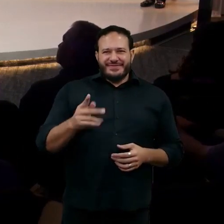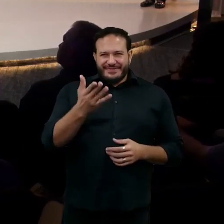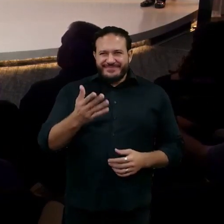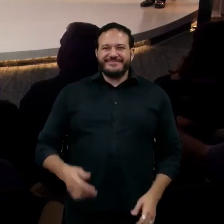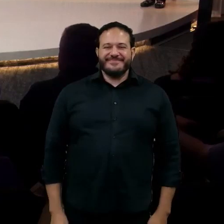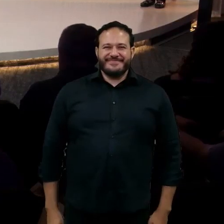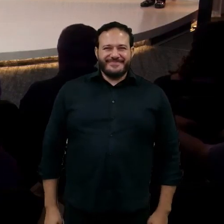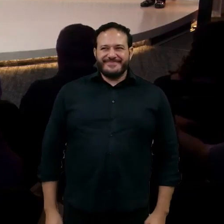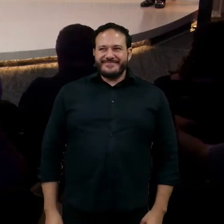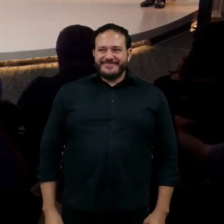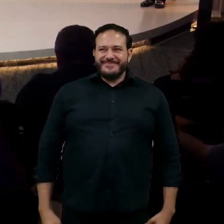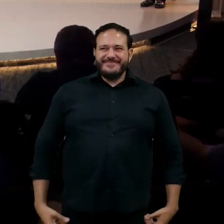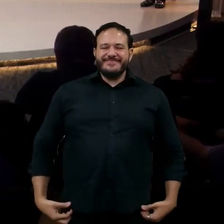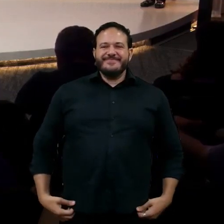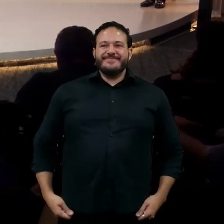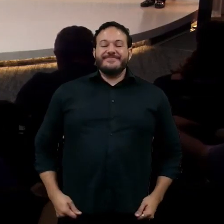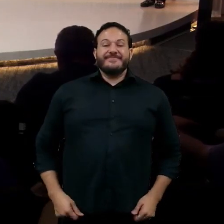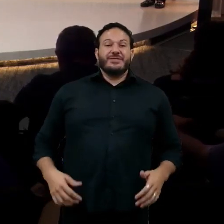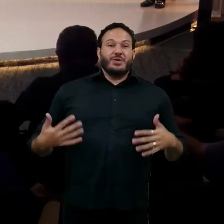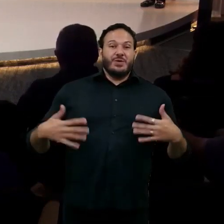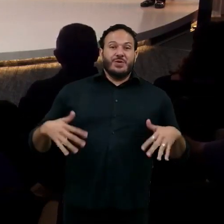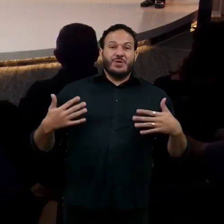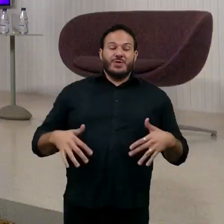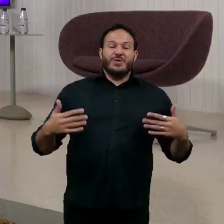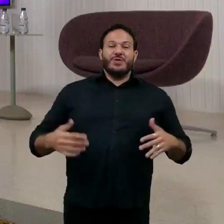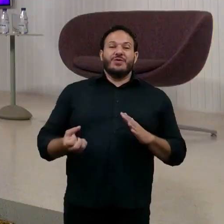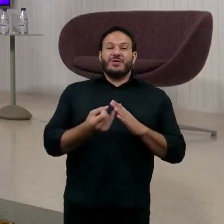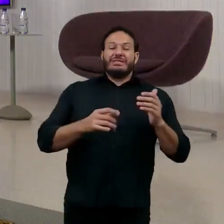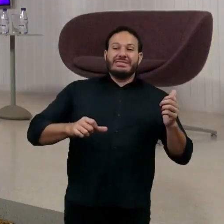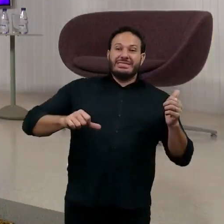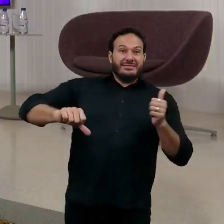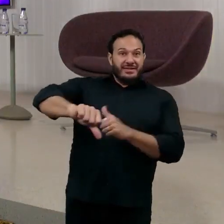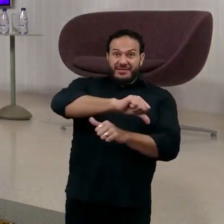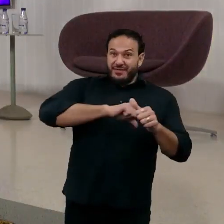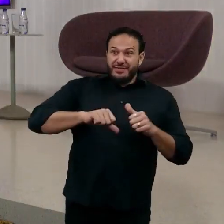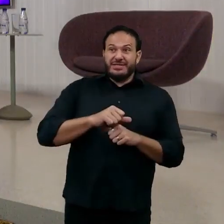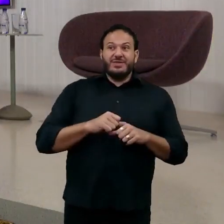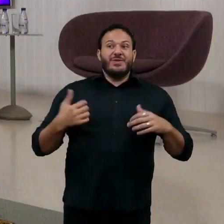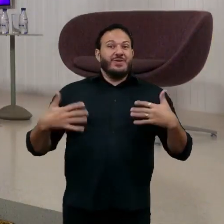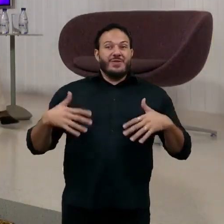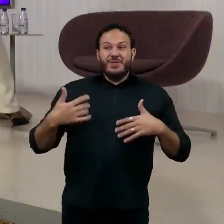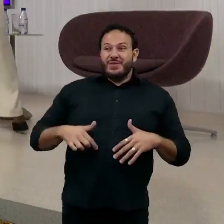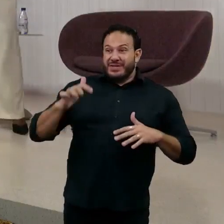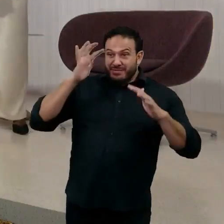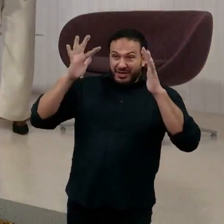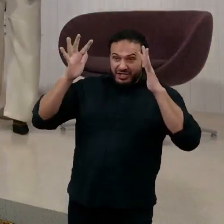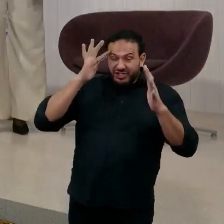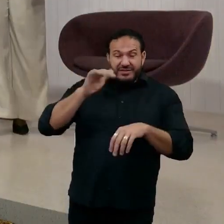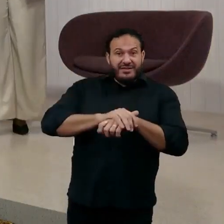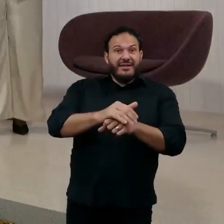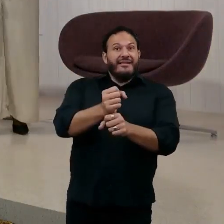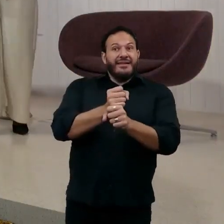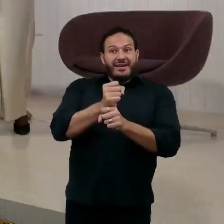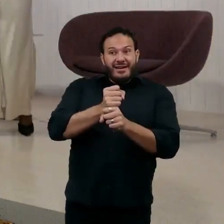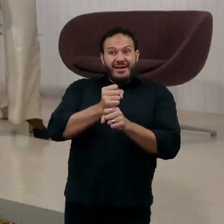gente quantas transformações não? imagine só anos e anos dedicados